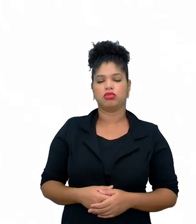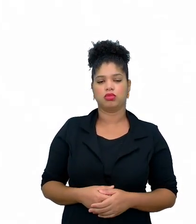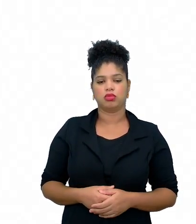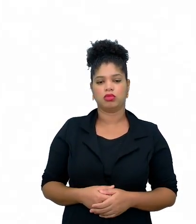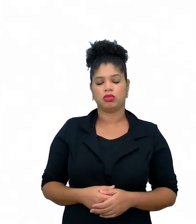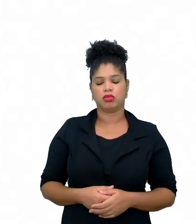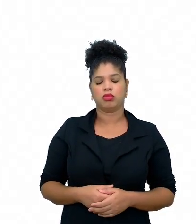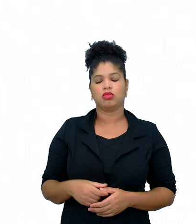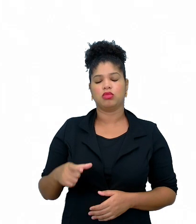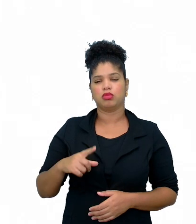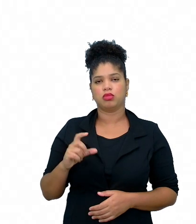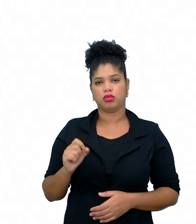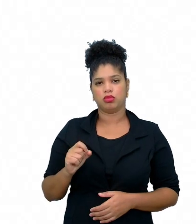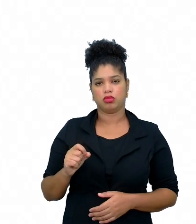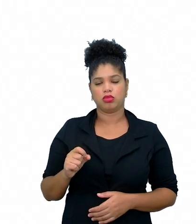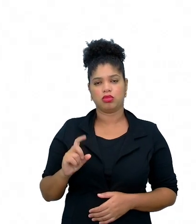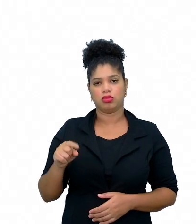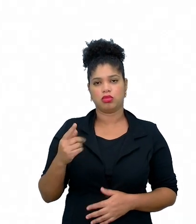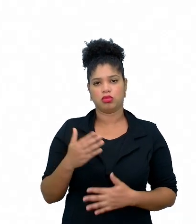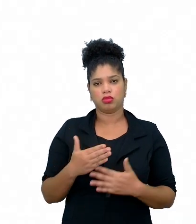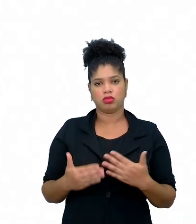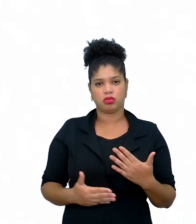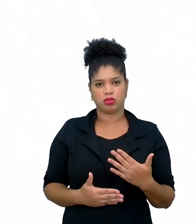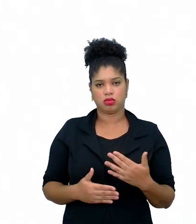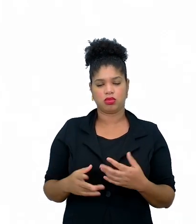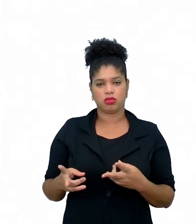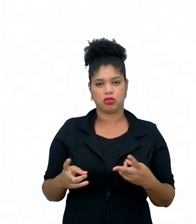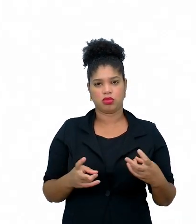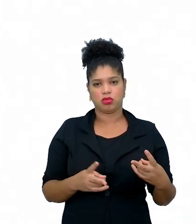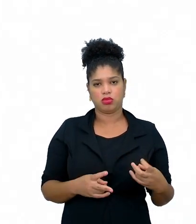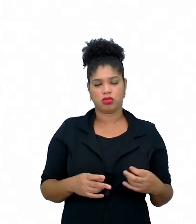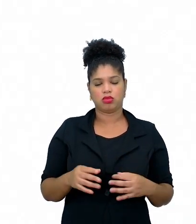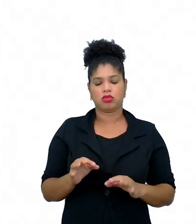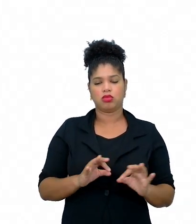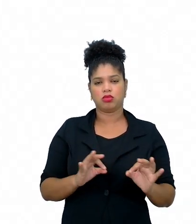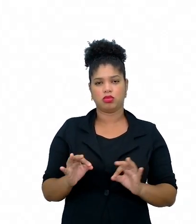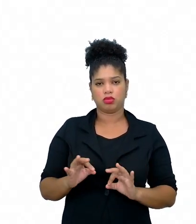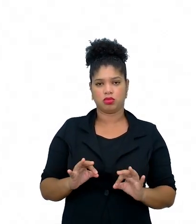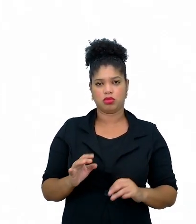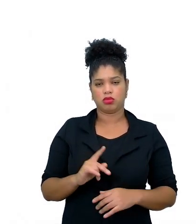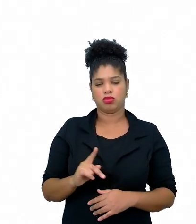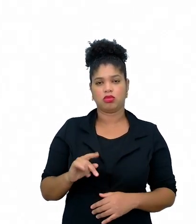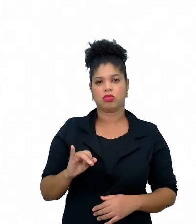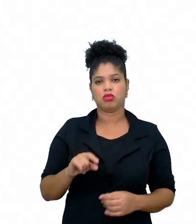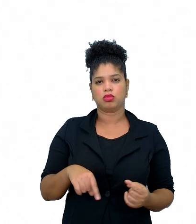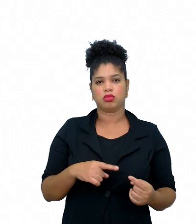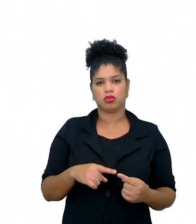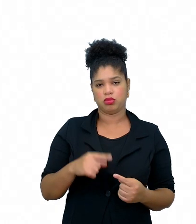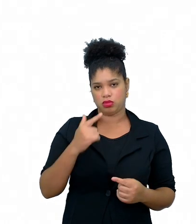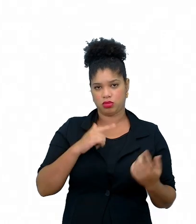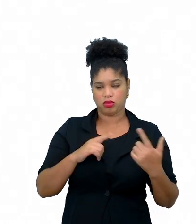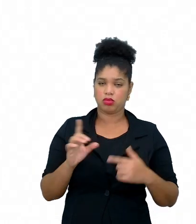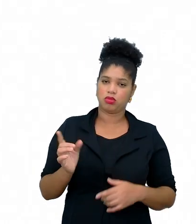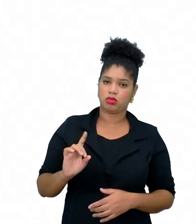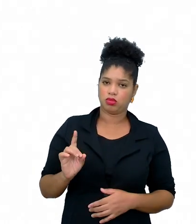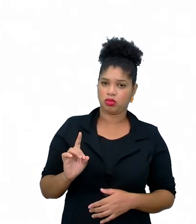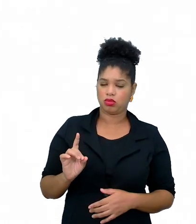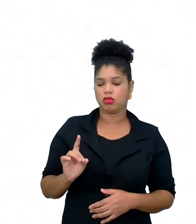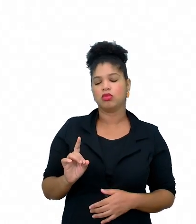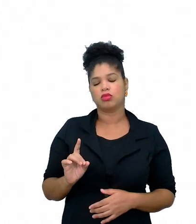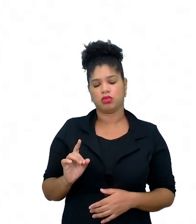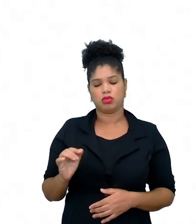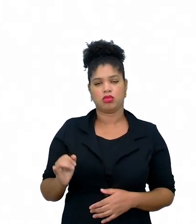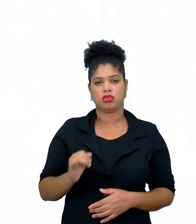Nós temos aqui, lá no slide, observar, né, o professor, se os objetivos foram alcançados, então,